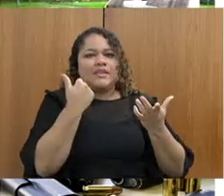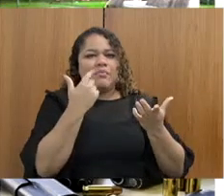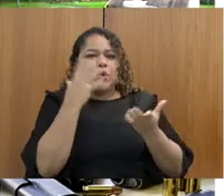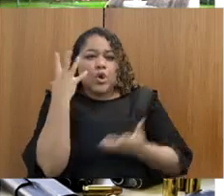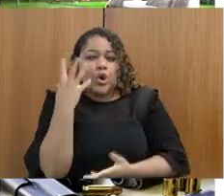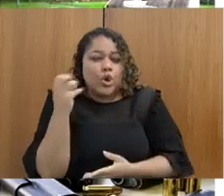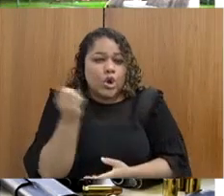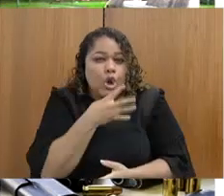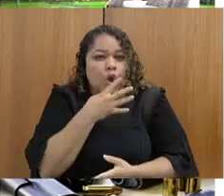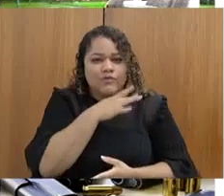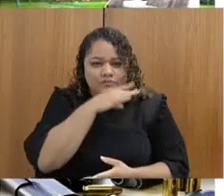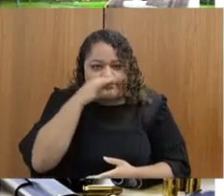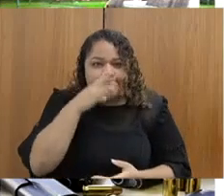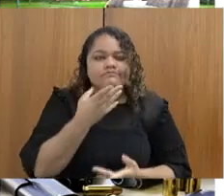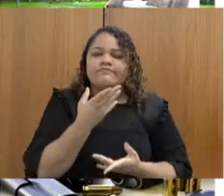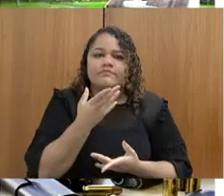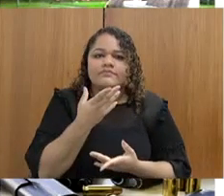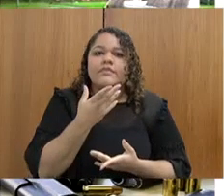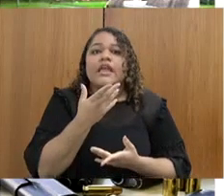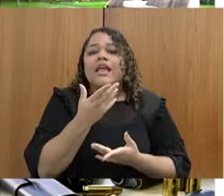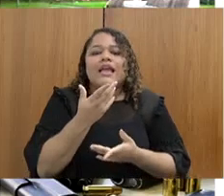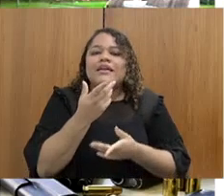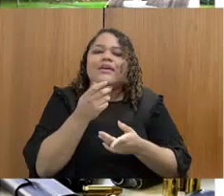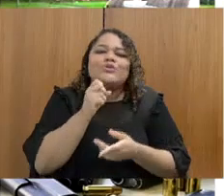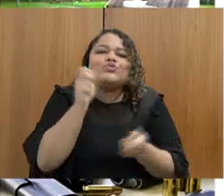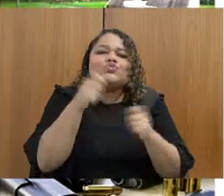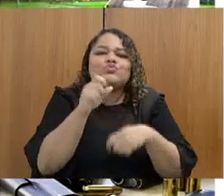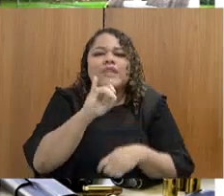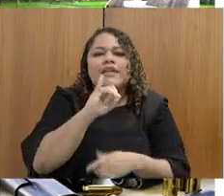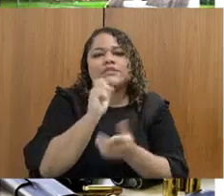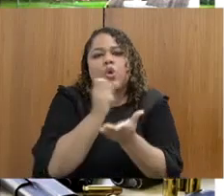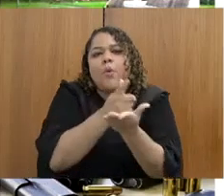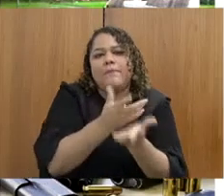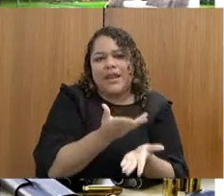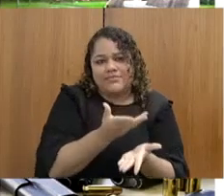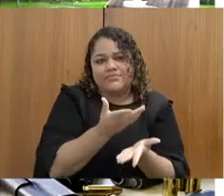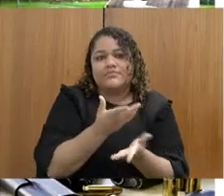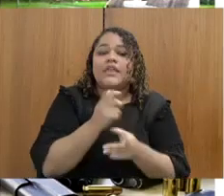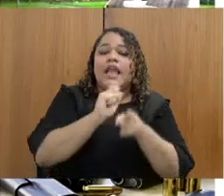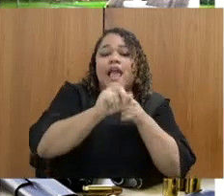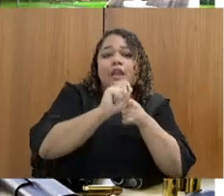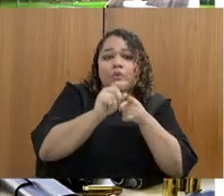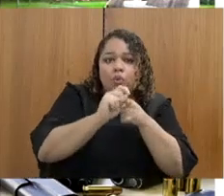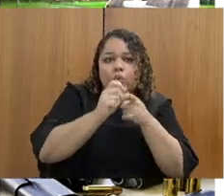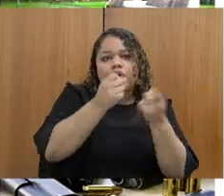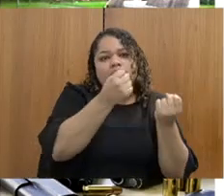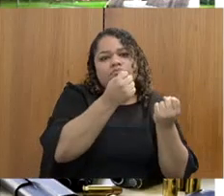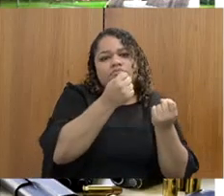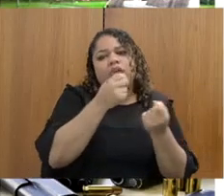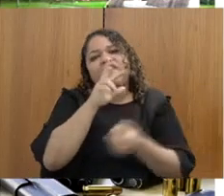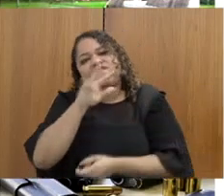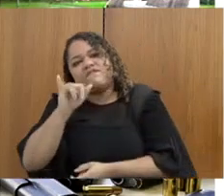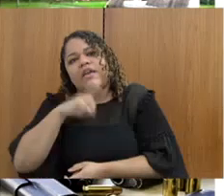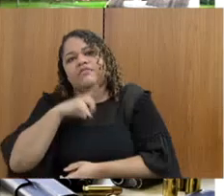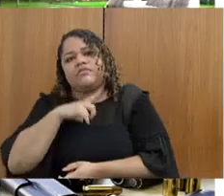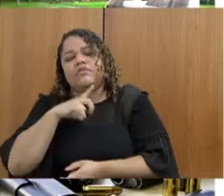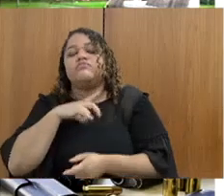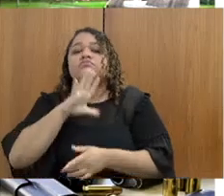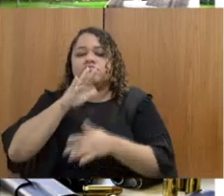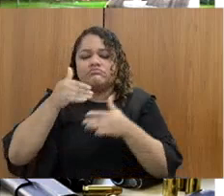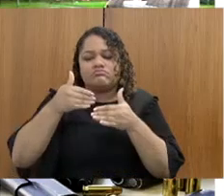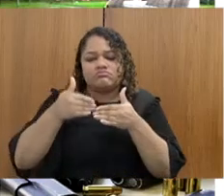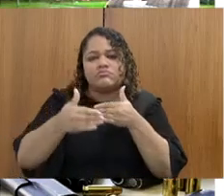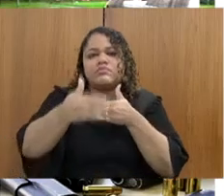em condições perfeitas de uso. E daqui a dois meses, aproximadamente, nós já vamos receber 80 veículos já